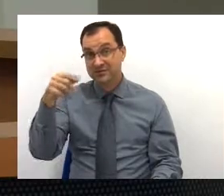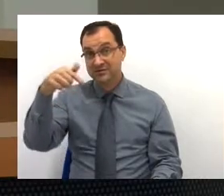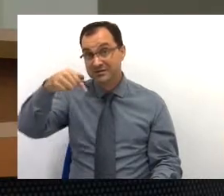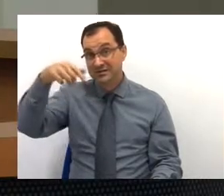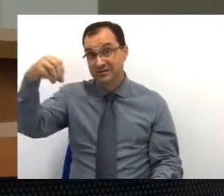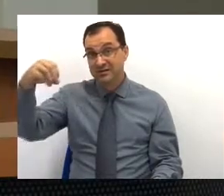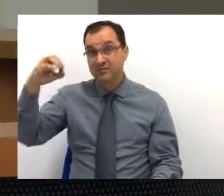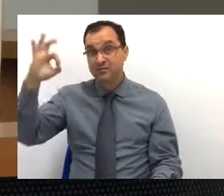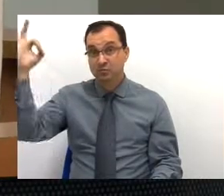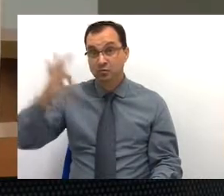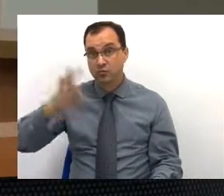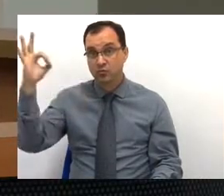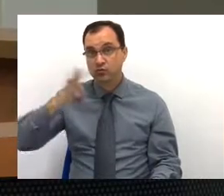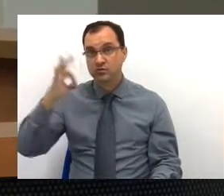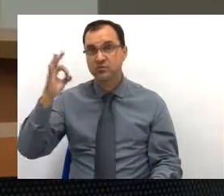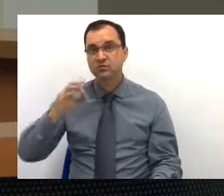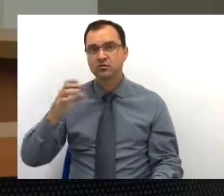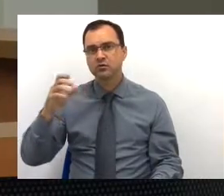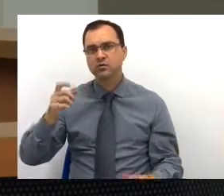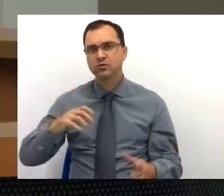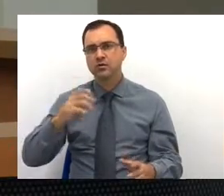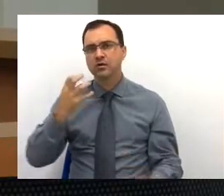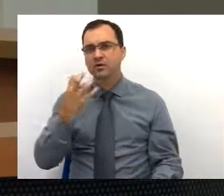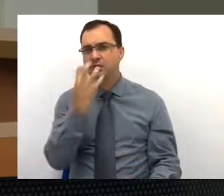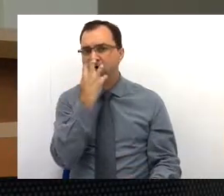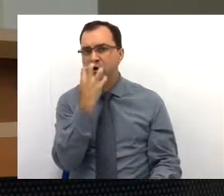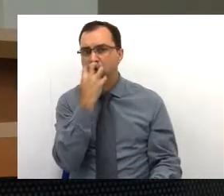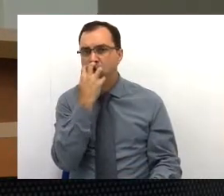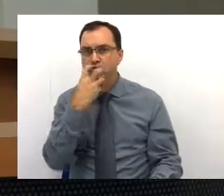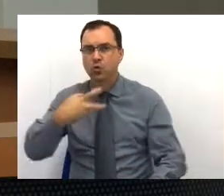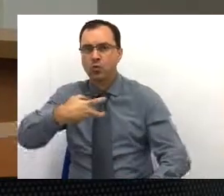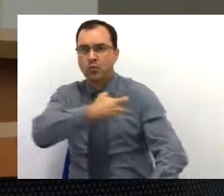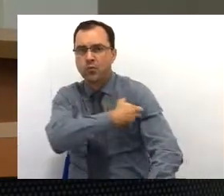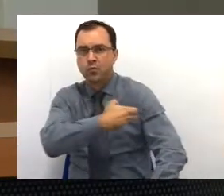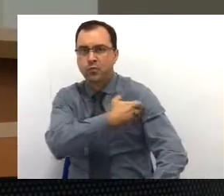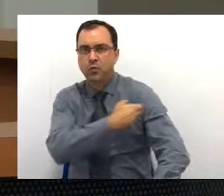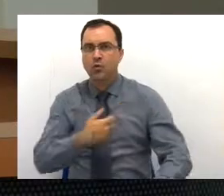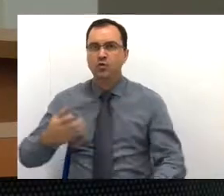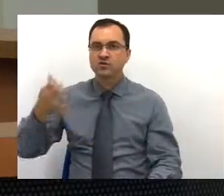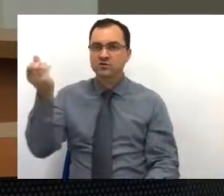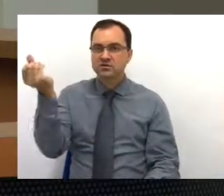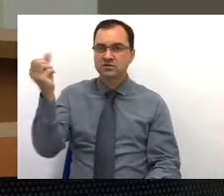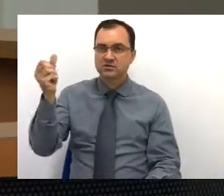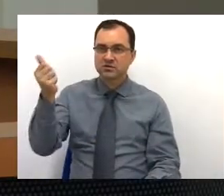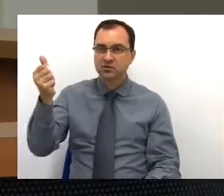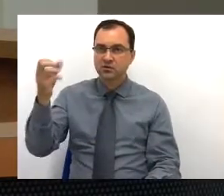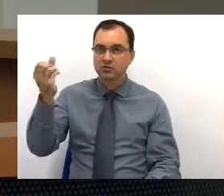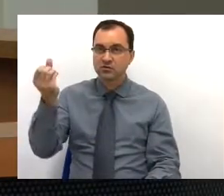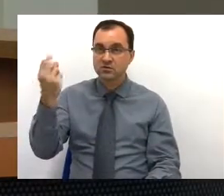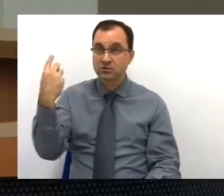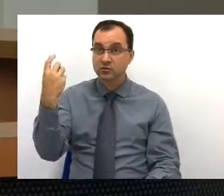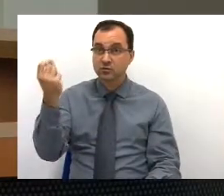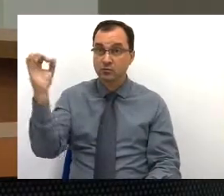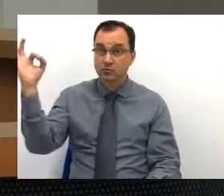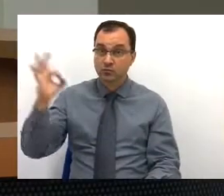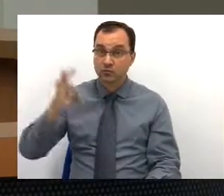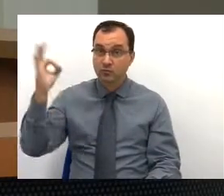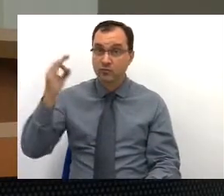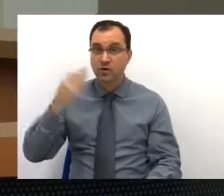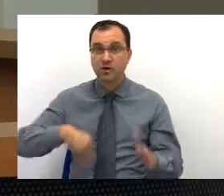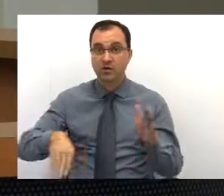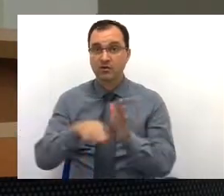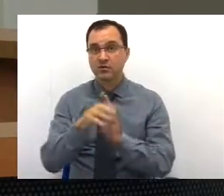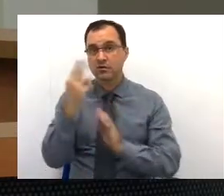70%. Proporção de cães vacinados. Hoje, temos um índice de 61%. O objetivo é chegar em